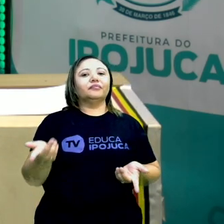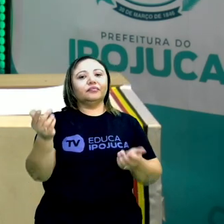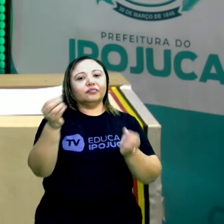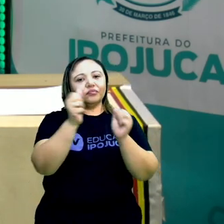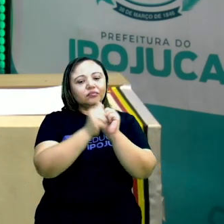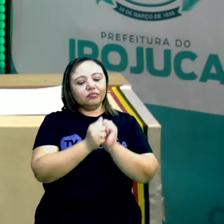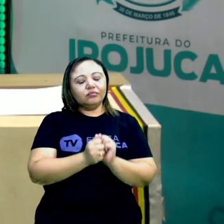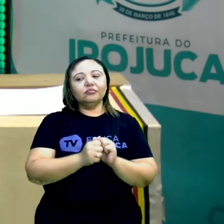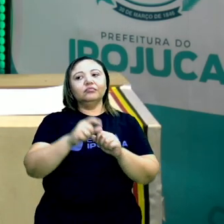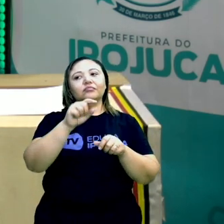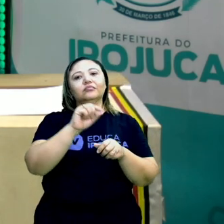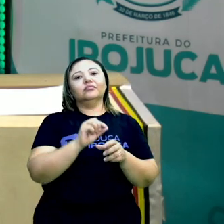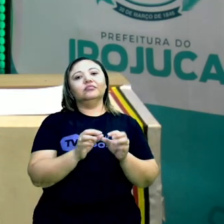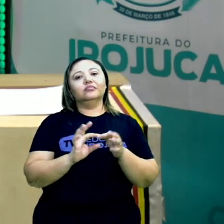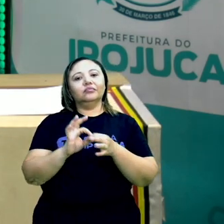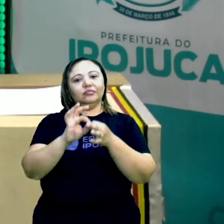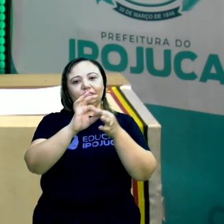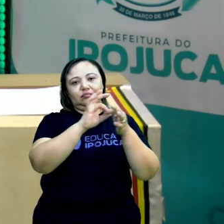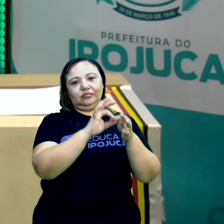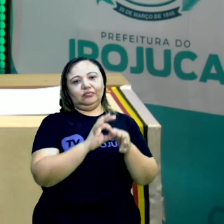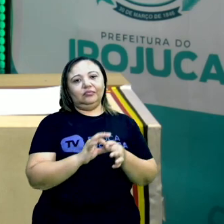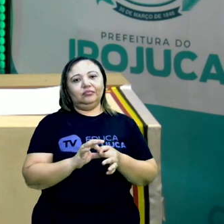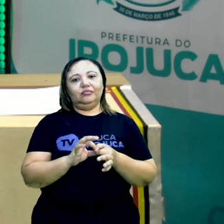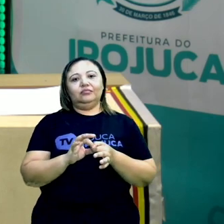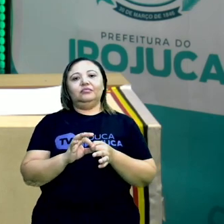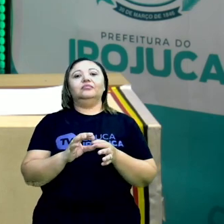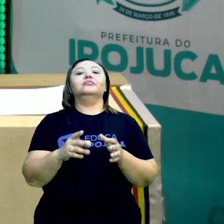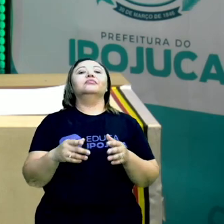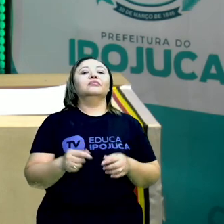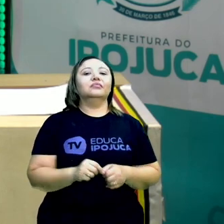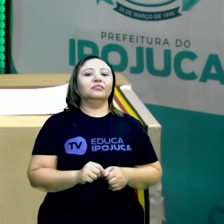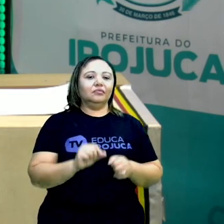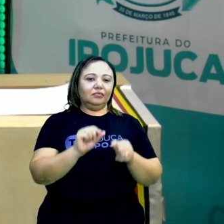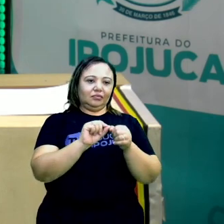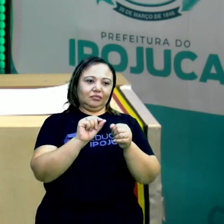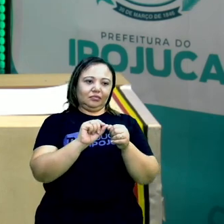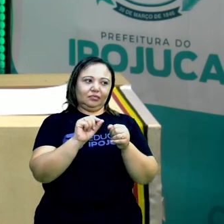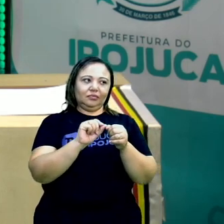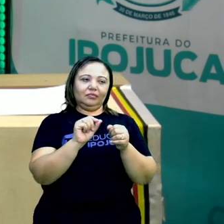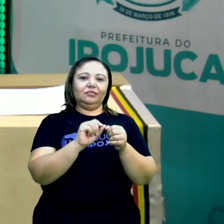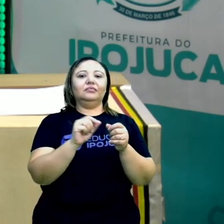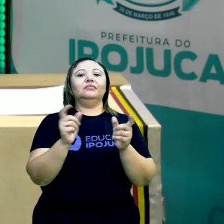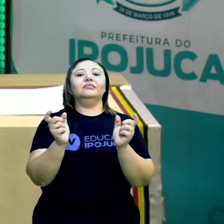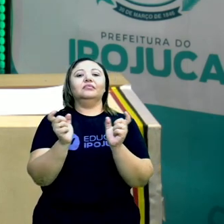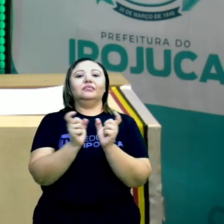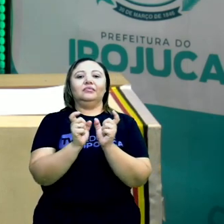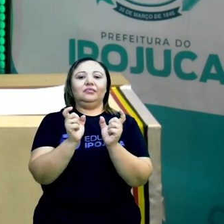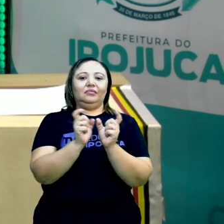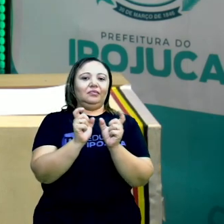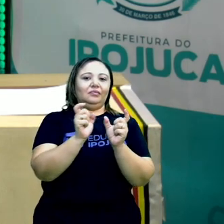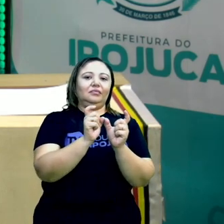juntas, unidas, quando elas se dão as mãozinhas, elas conseguem formar